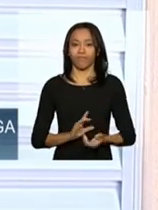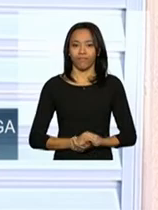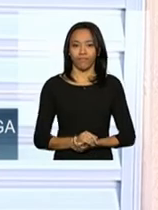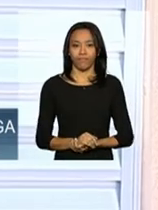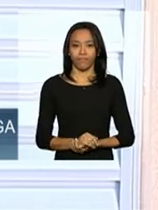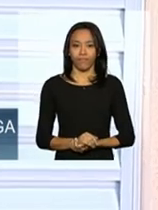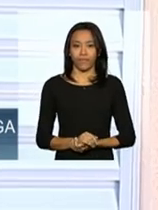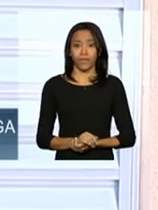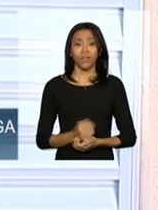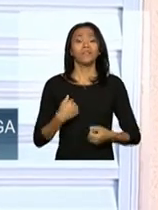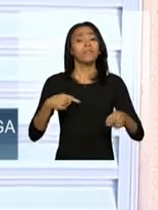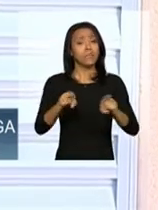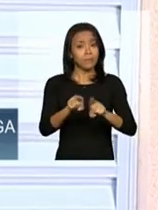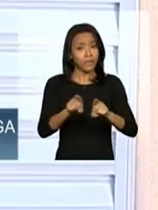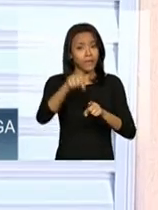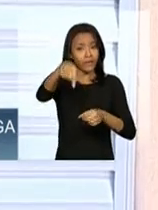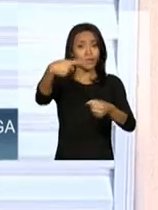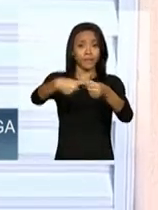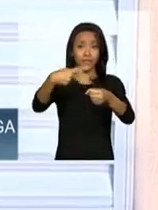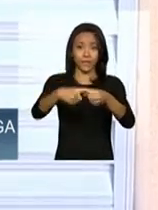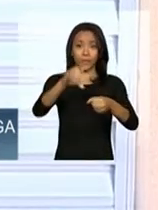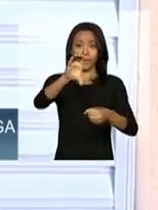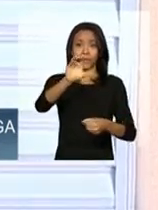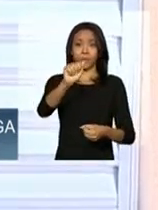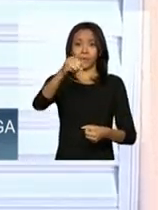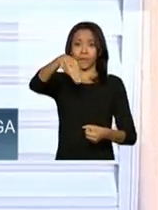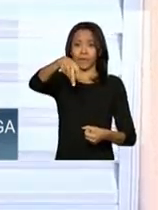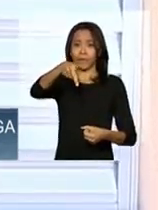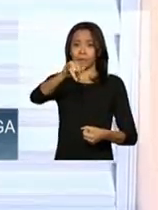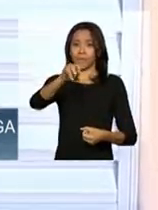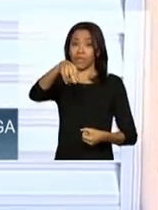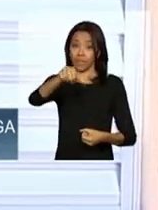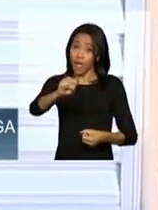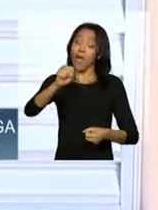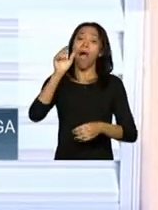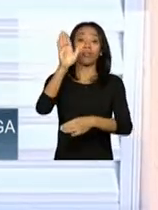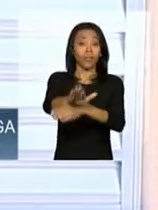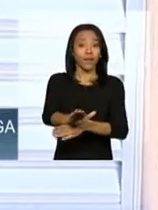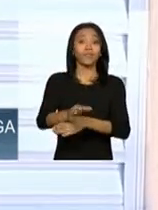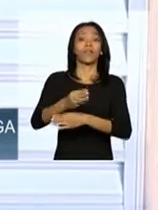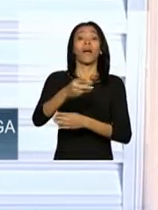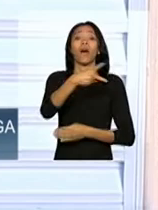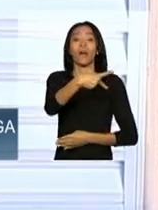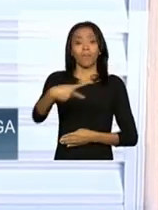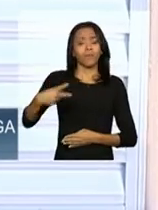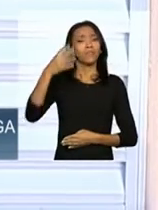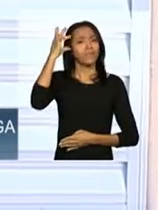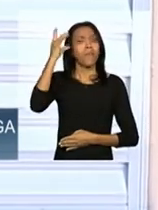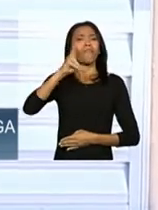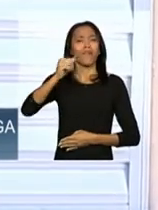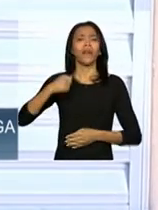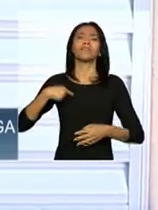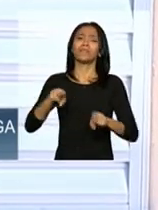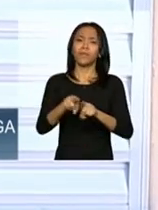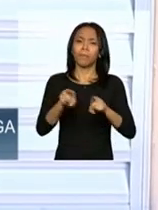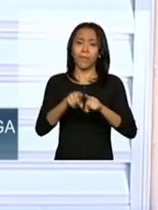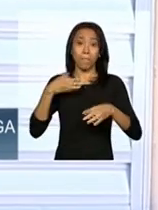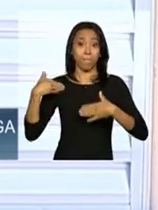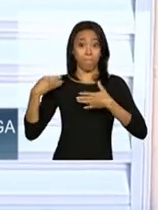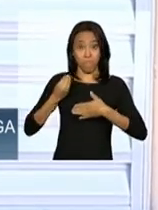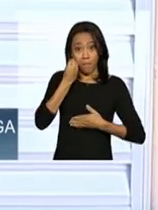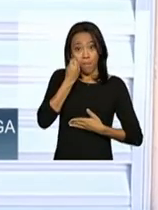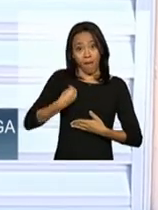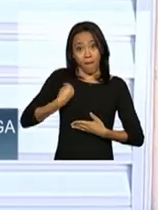E também em Campinas, agora à tarde, a presidenta Dilma Rousseff também vai participar da formatura de alunos do Pronatec, o